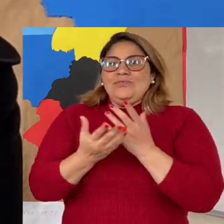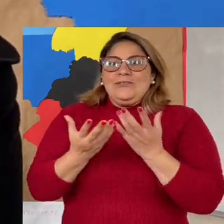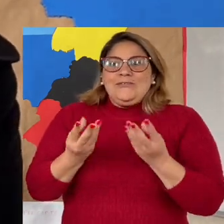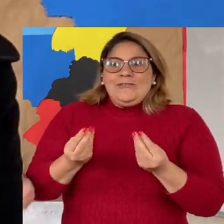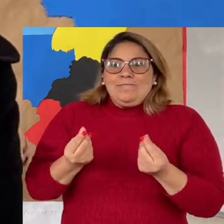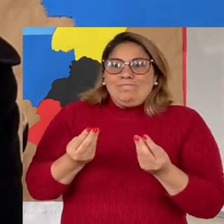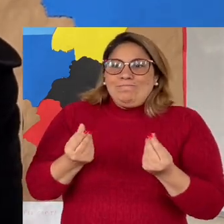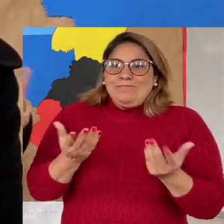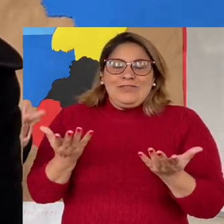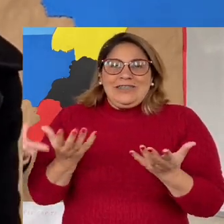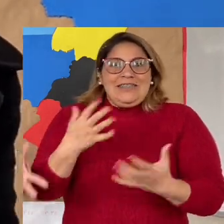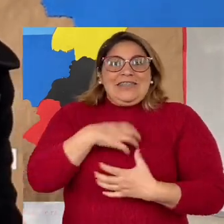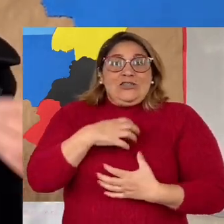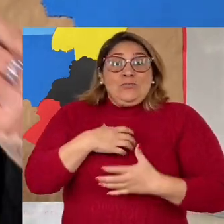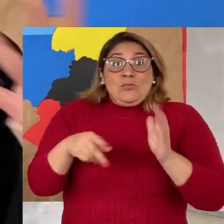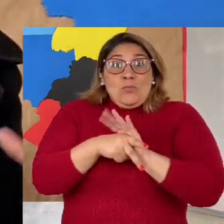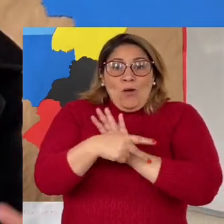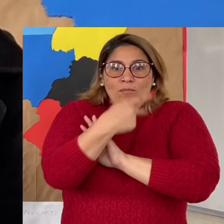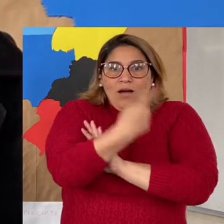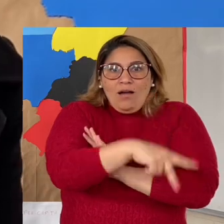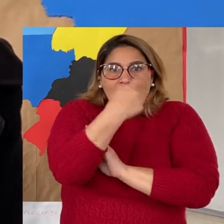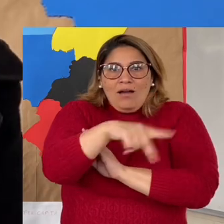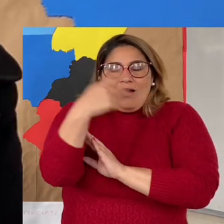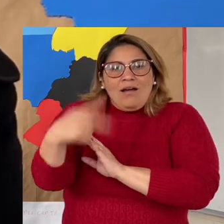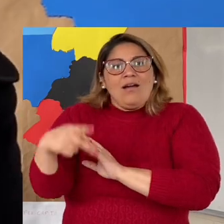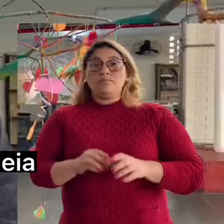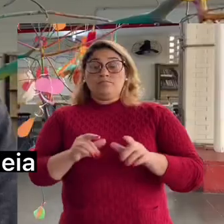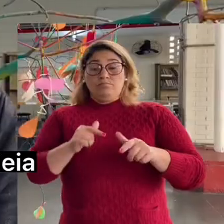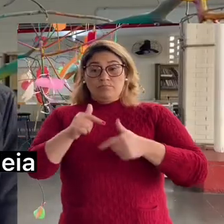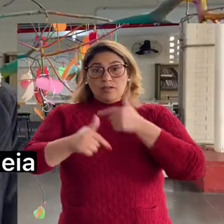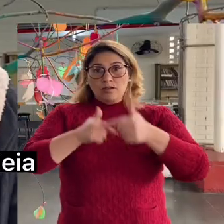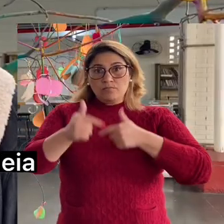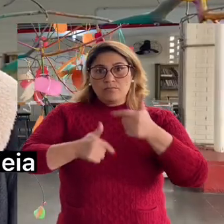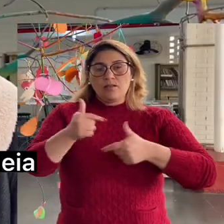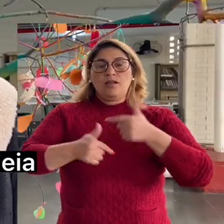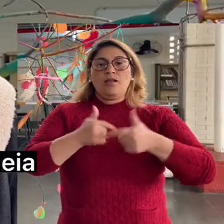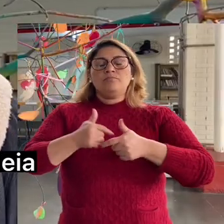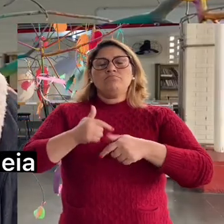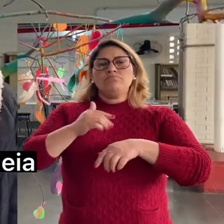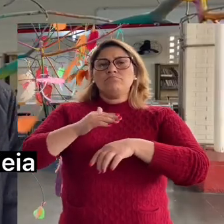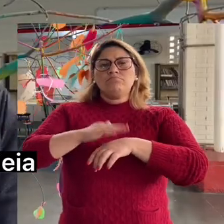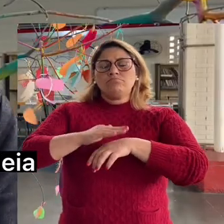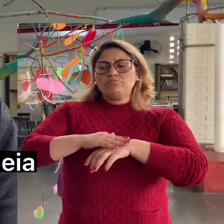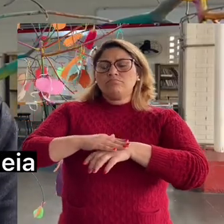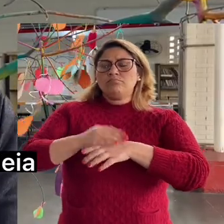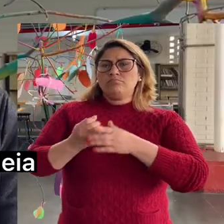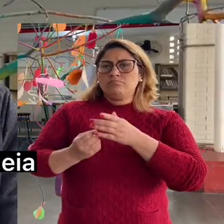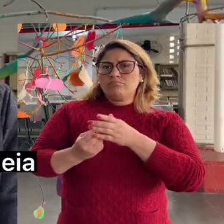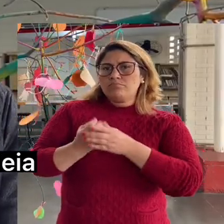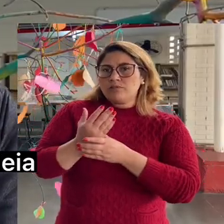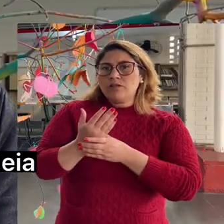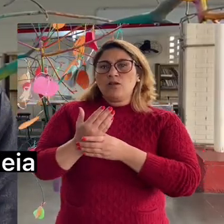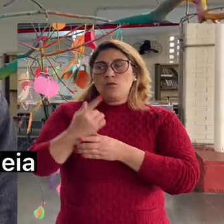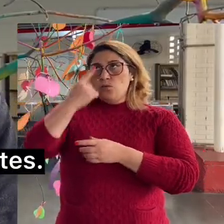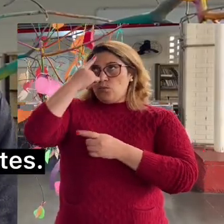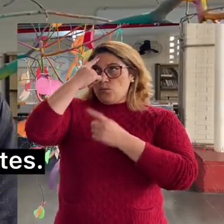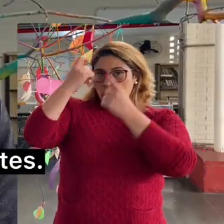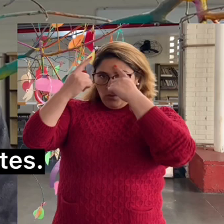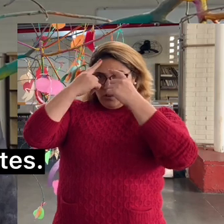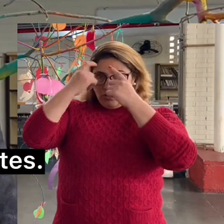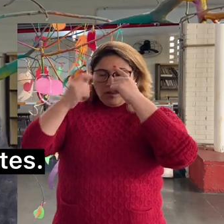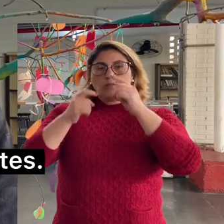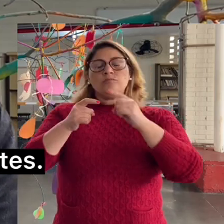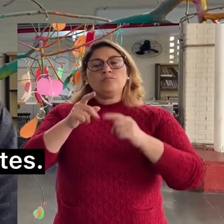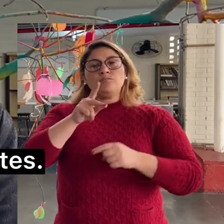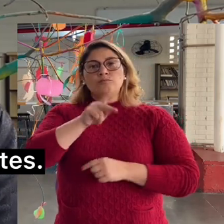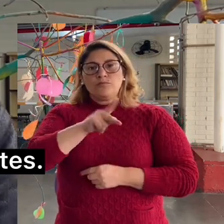sentimentos que eles têm. Esse trabalho foi construído com a ideia dos